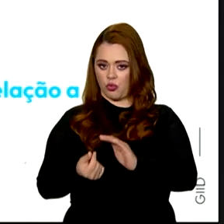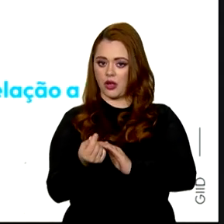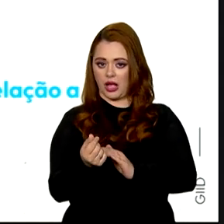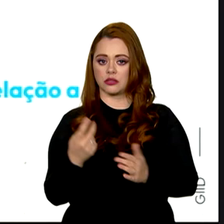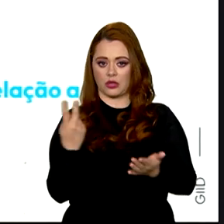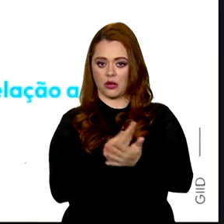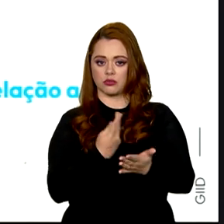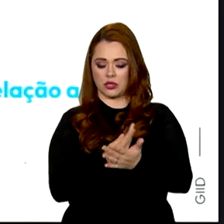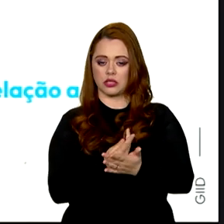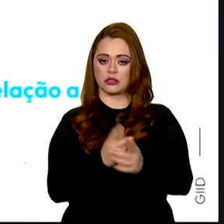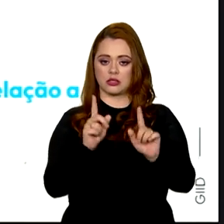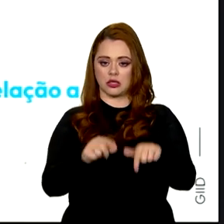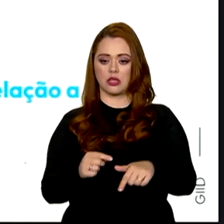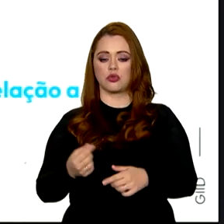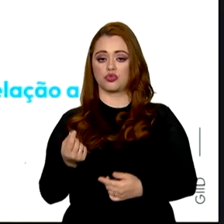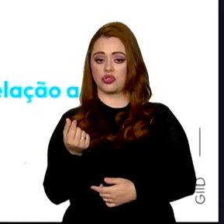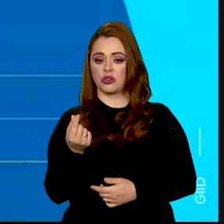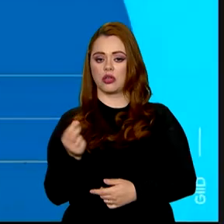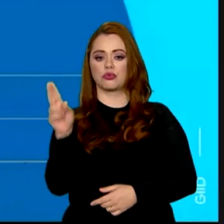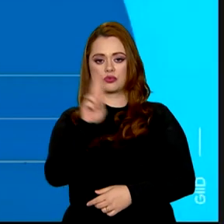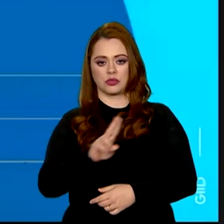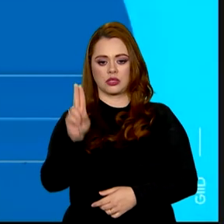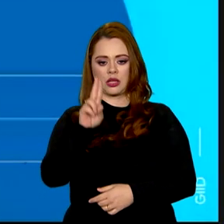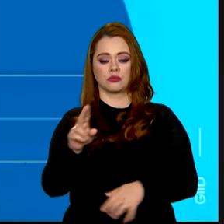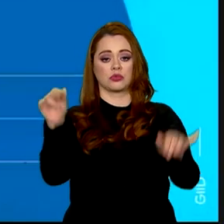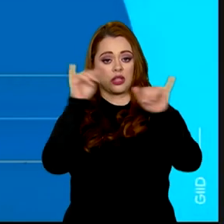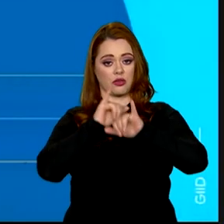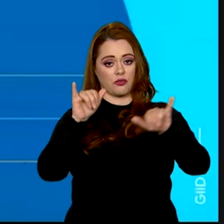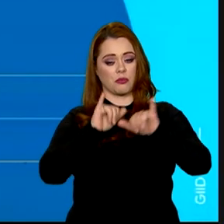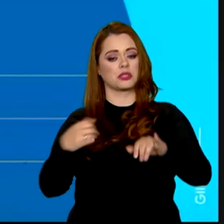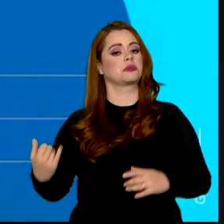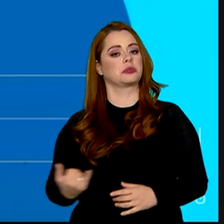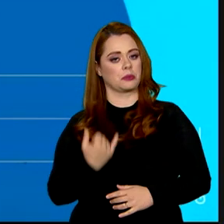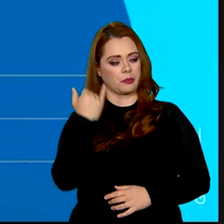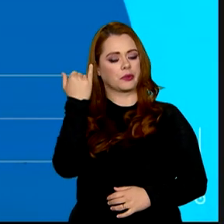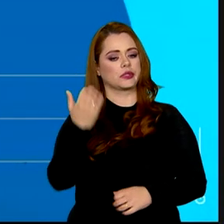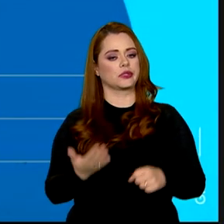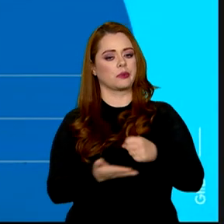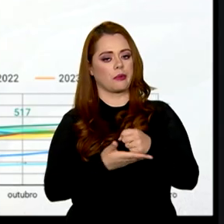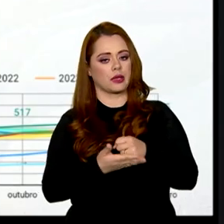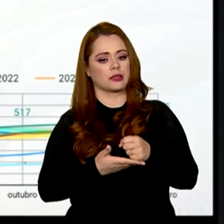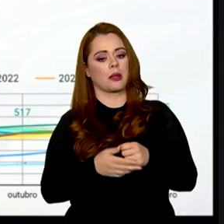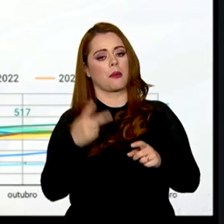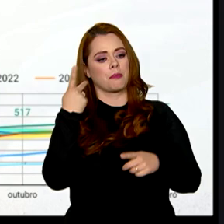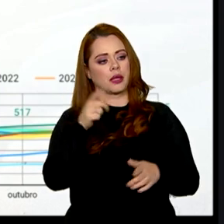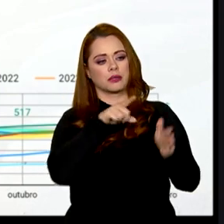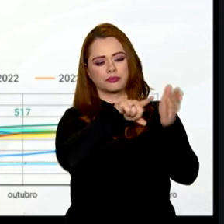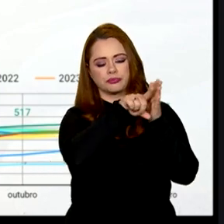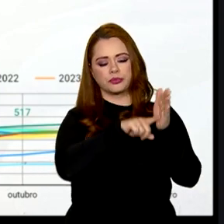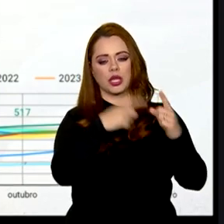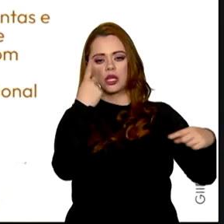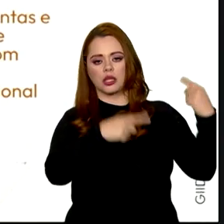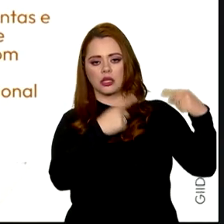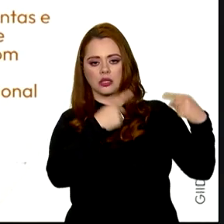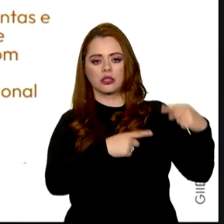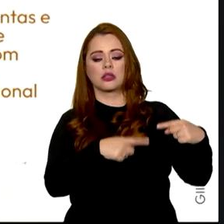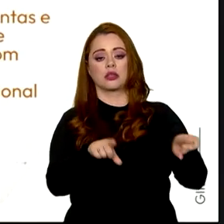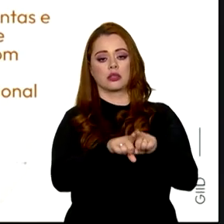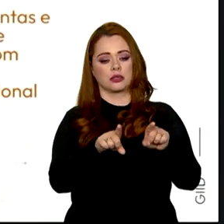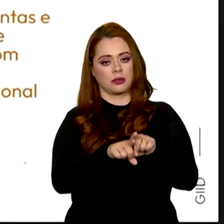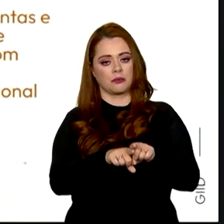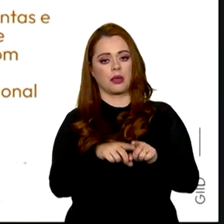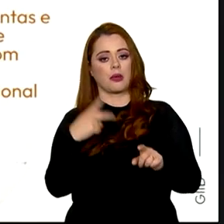realizado e a moeda utilizada, informações essenciais na elaboração de políticas públicas e na